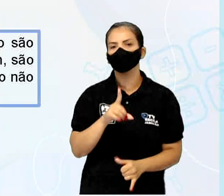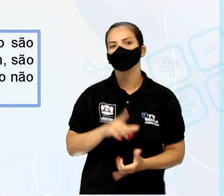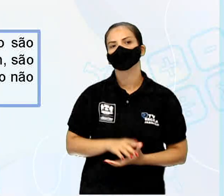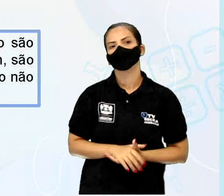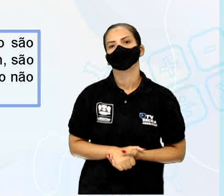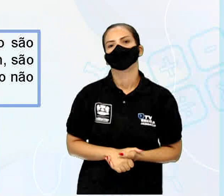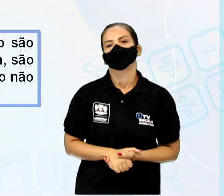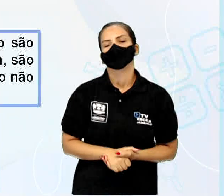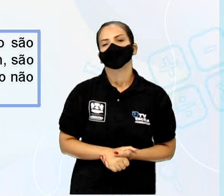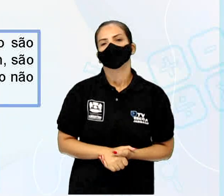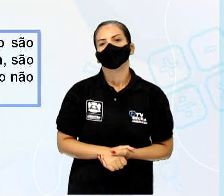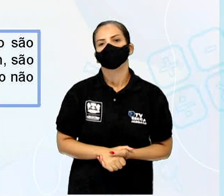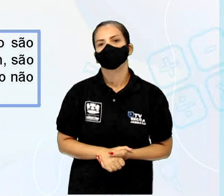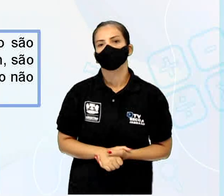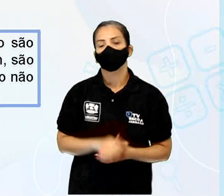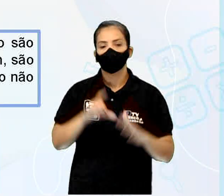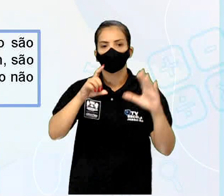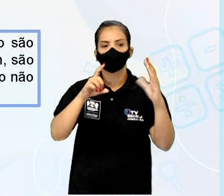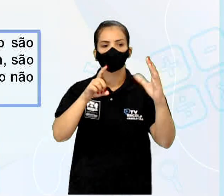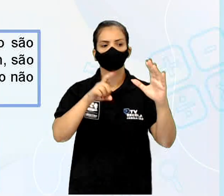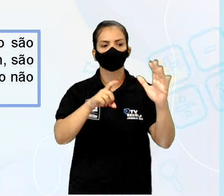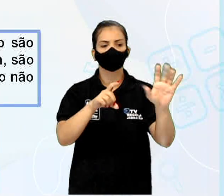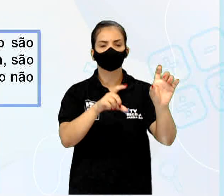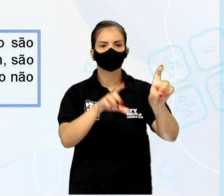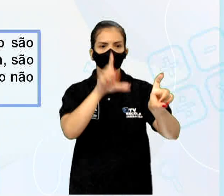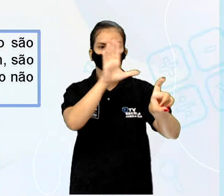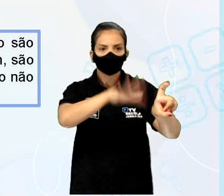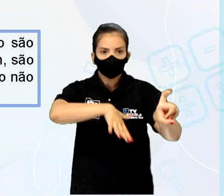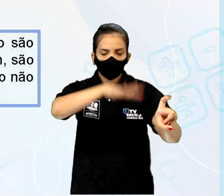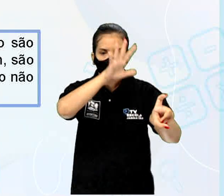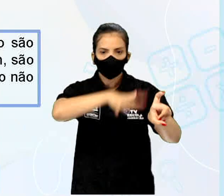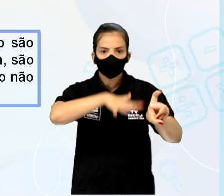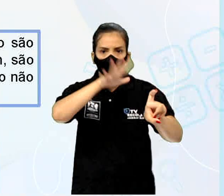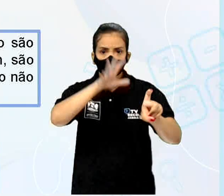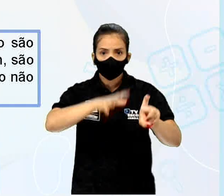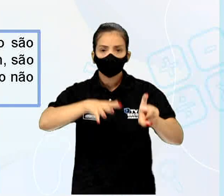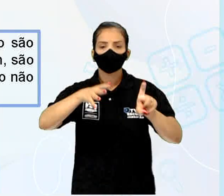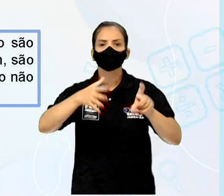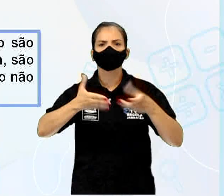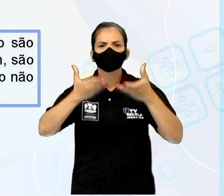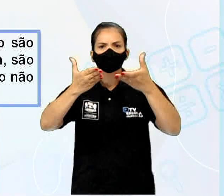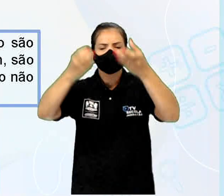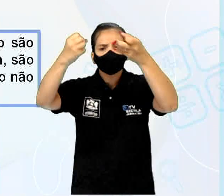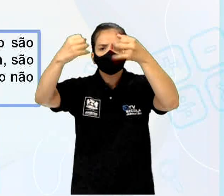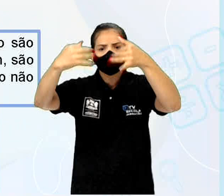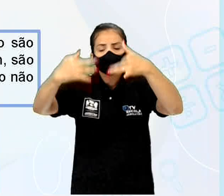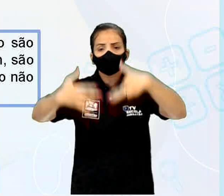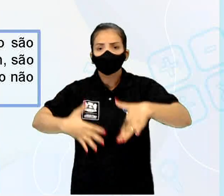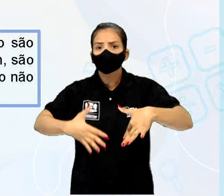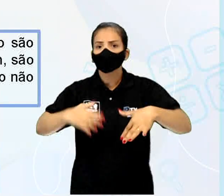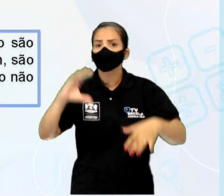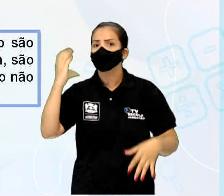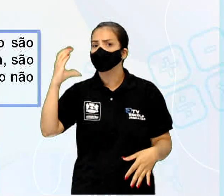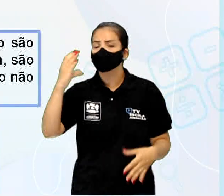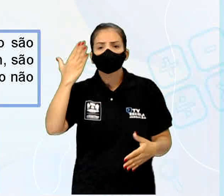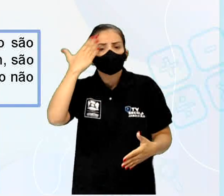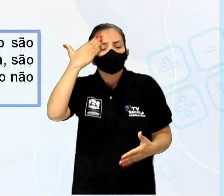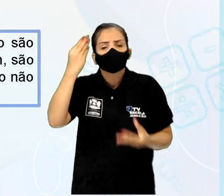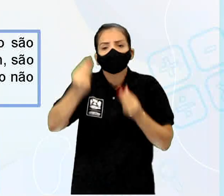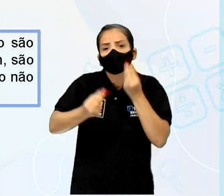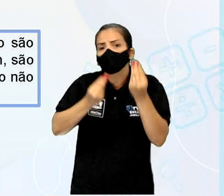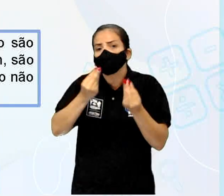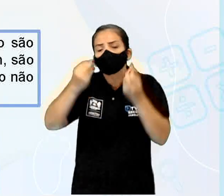Assim como os mitos, fornecem explicações ou fatos que não são explicados pela ciência ou pela lógica.